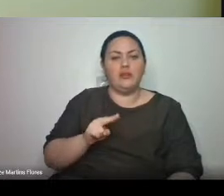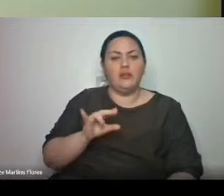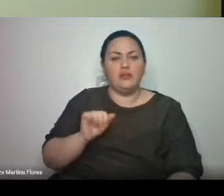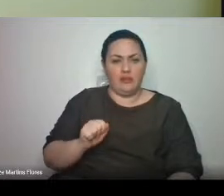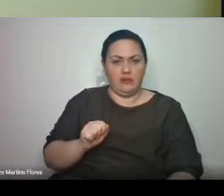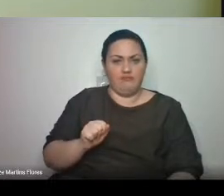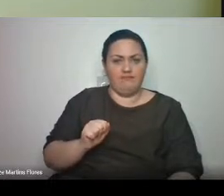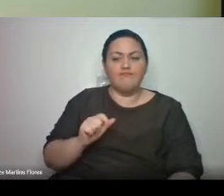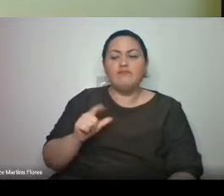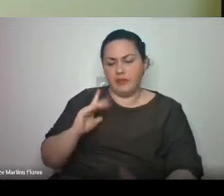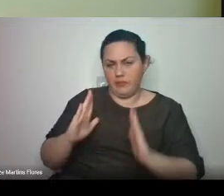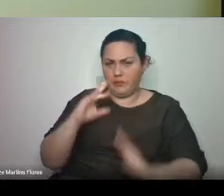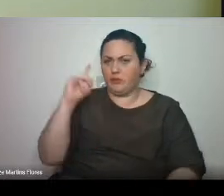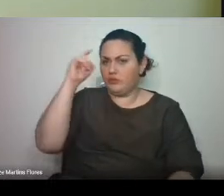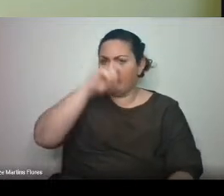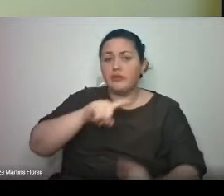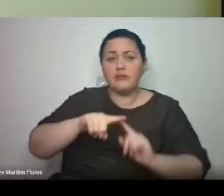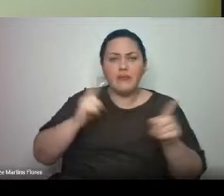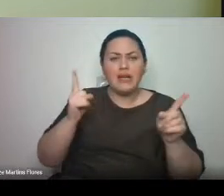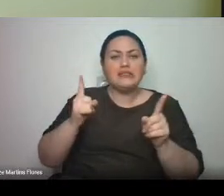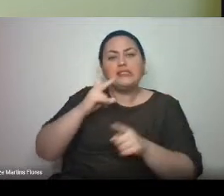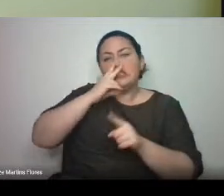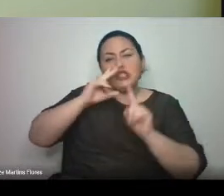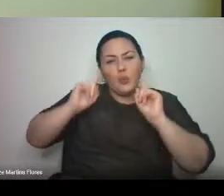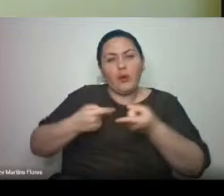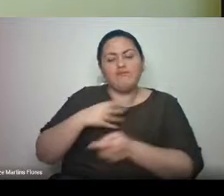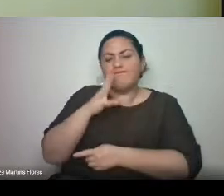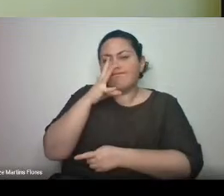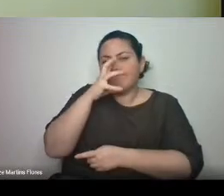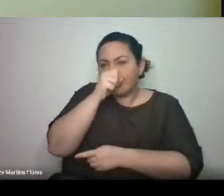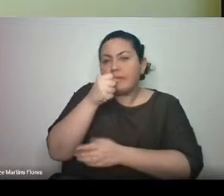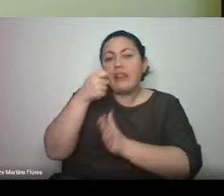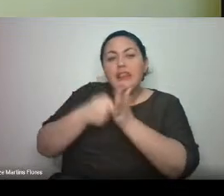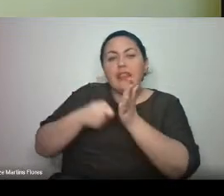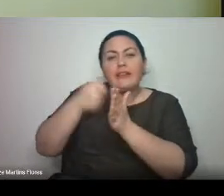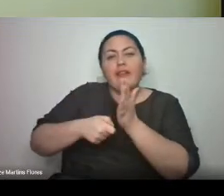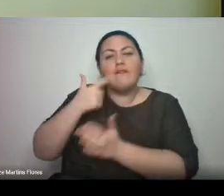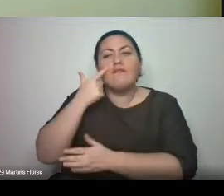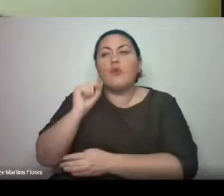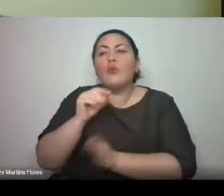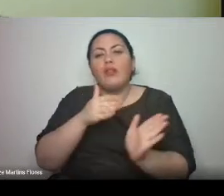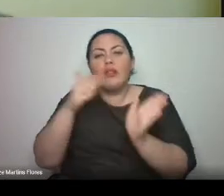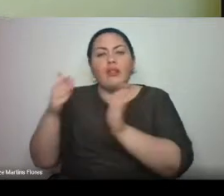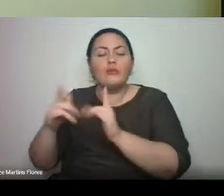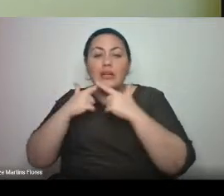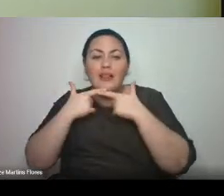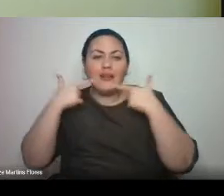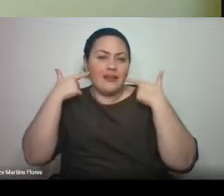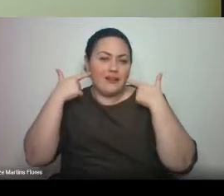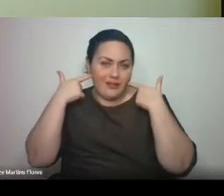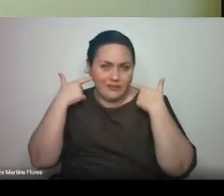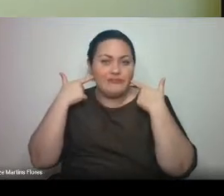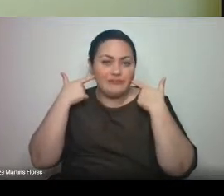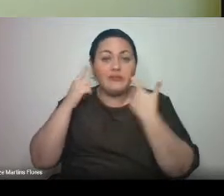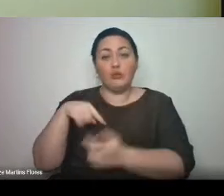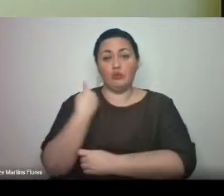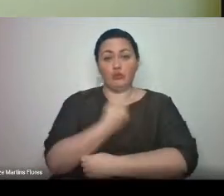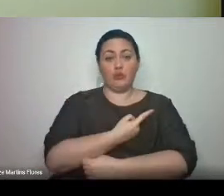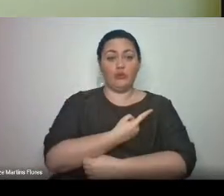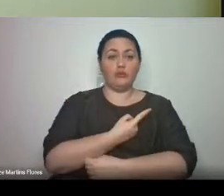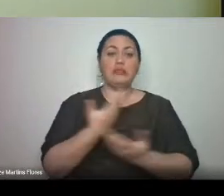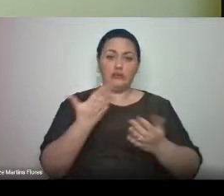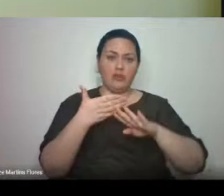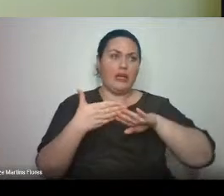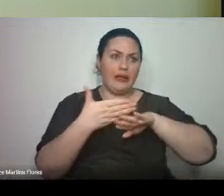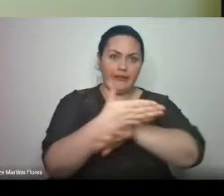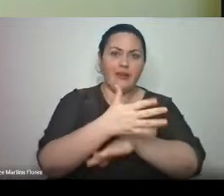procuramos alegria. Nós estamos, no momento que nós estamos dando um grau, chegando num espaço profissional, mas